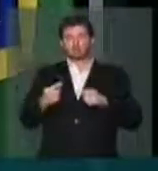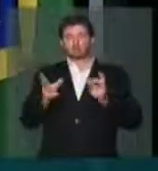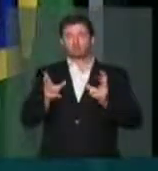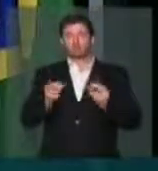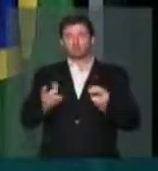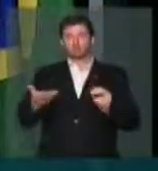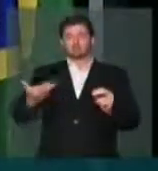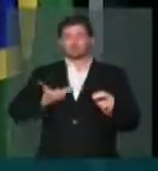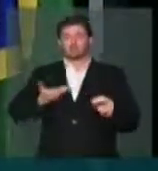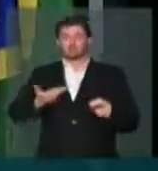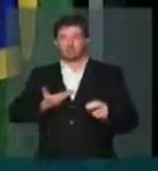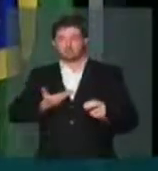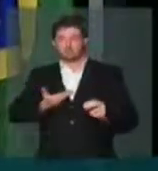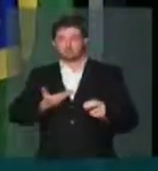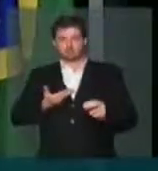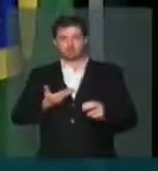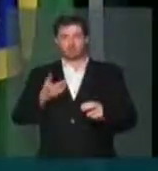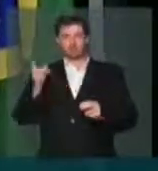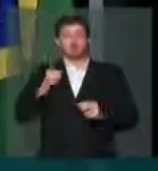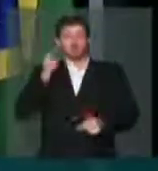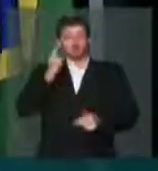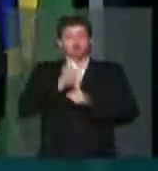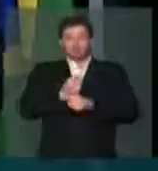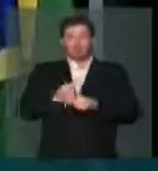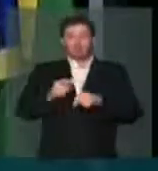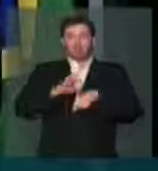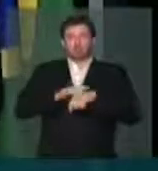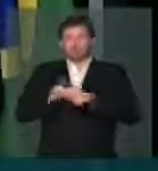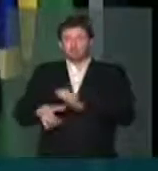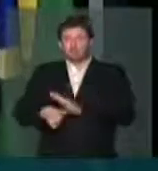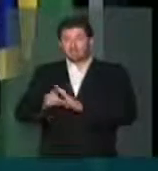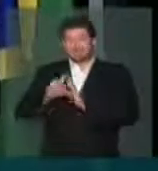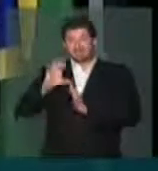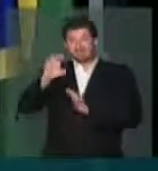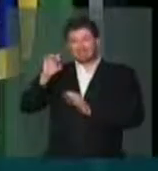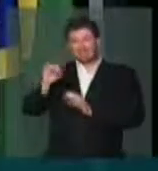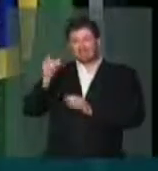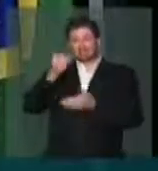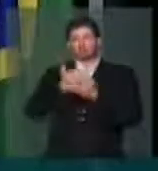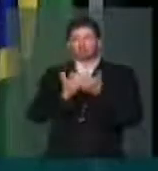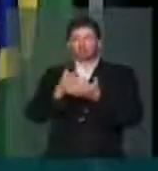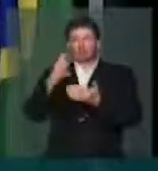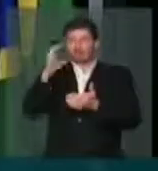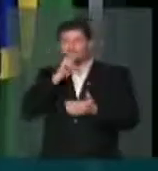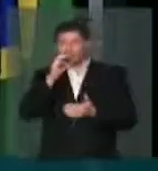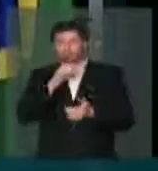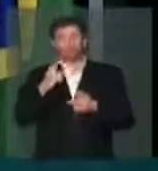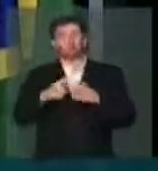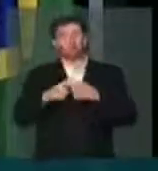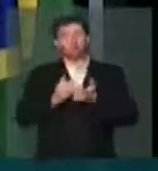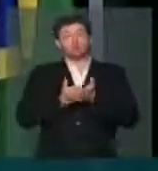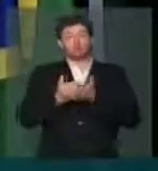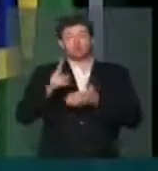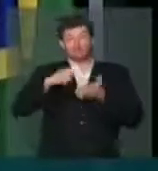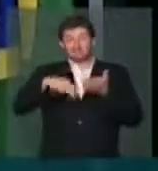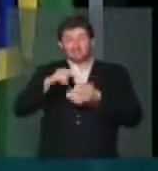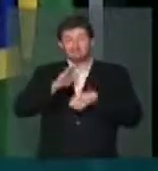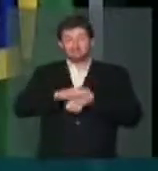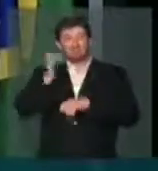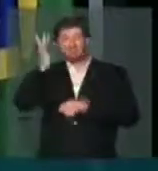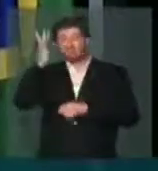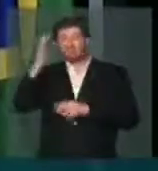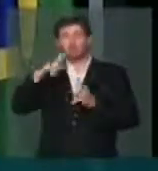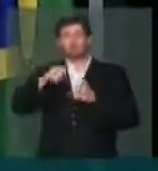mama. A importância de ter um diagnóstico precoce do câncer de mama. E se começa com o exame mais